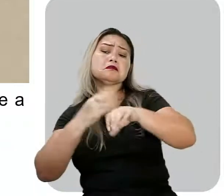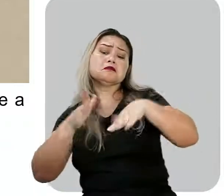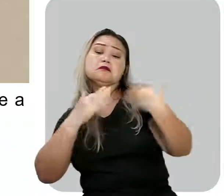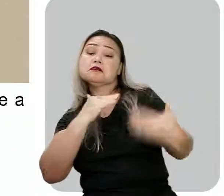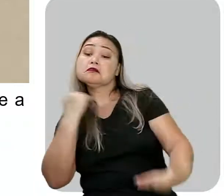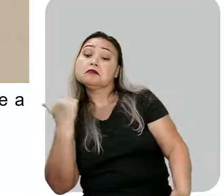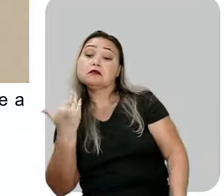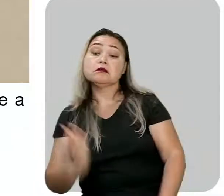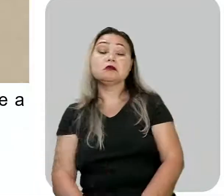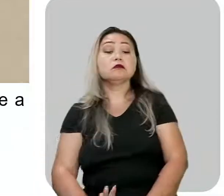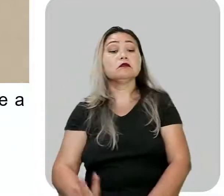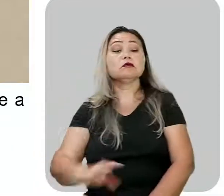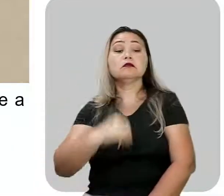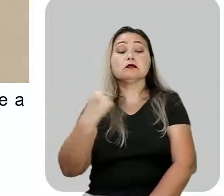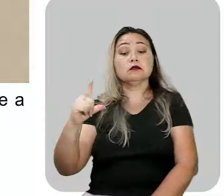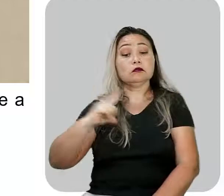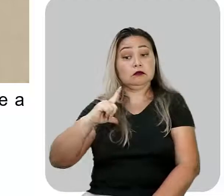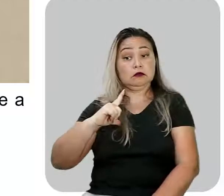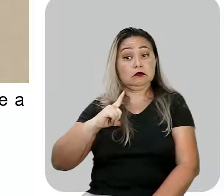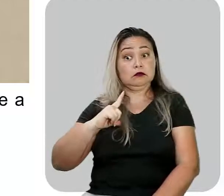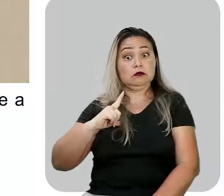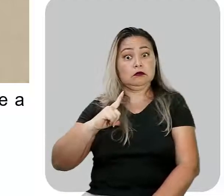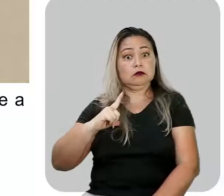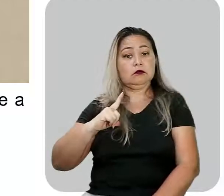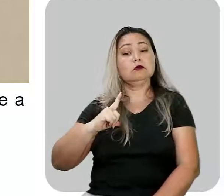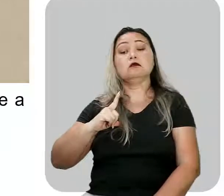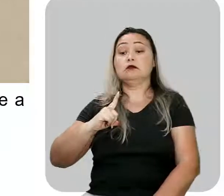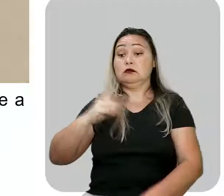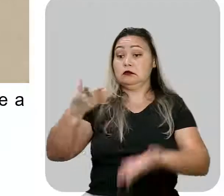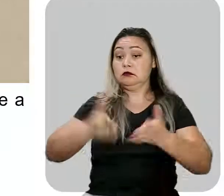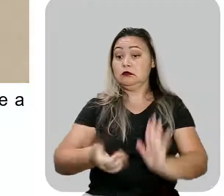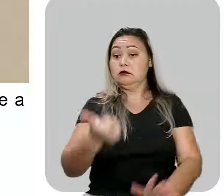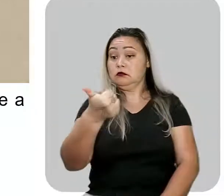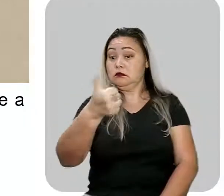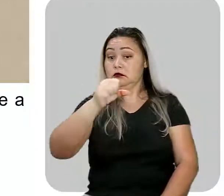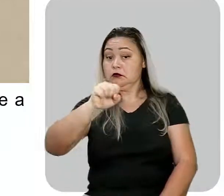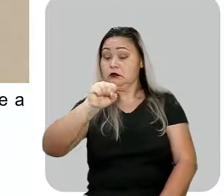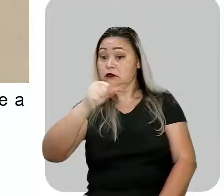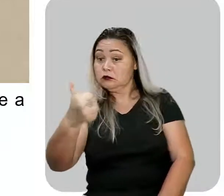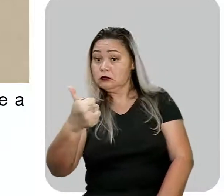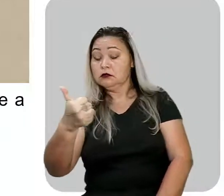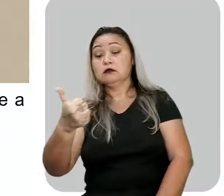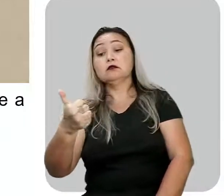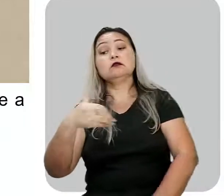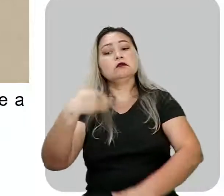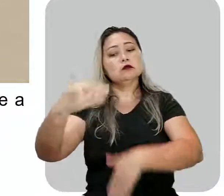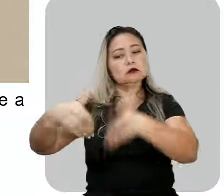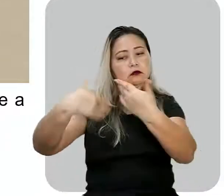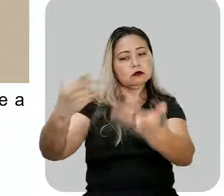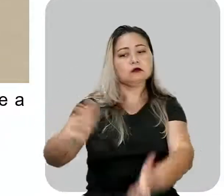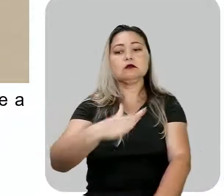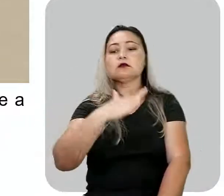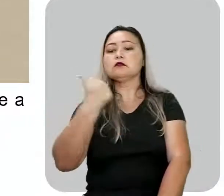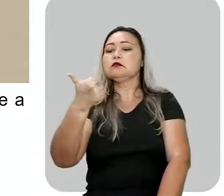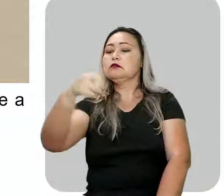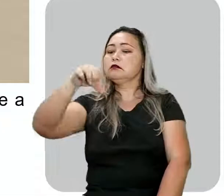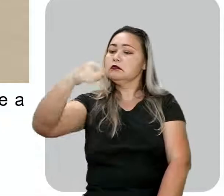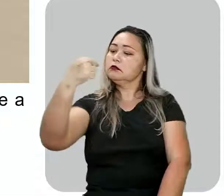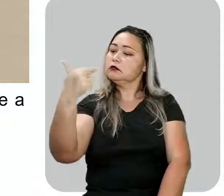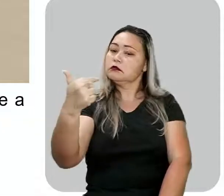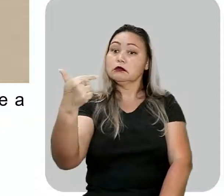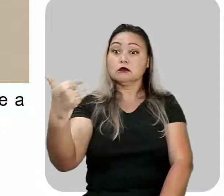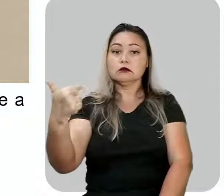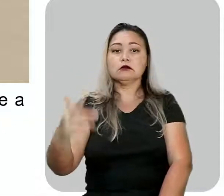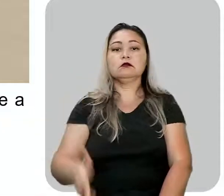faleceu? Aqui eu tenho, ele nasceu em 1881 e faleceu em